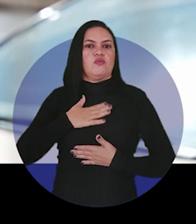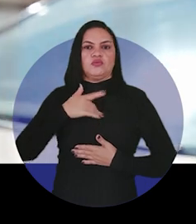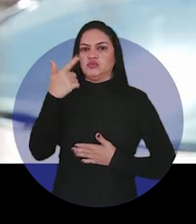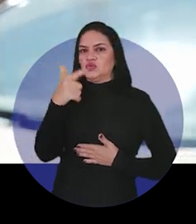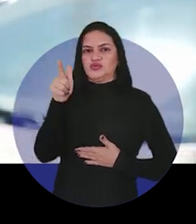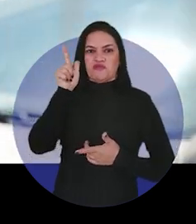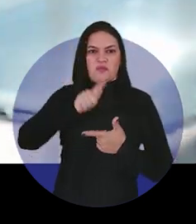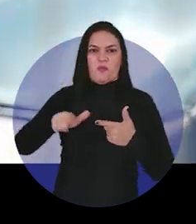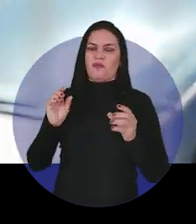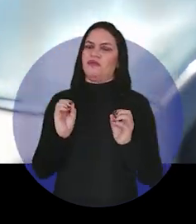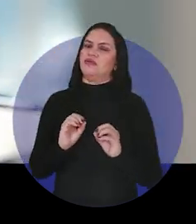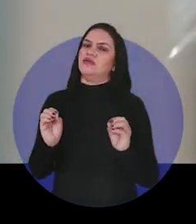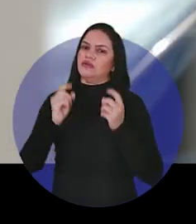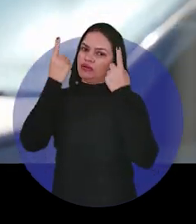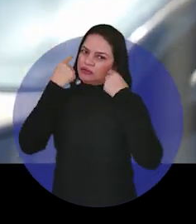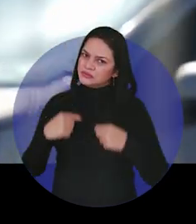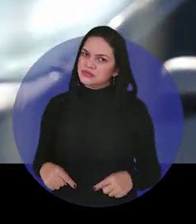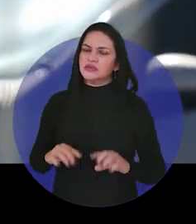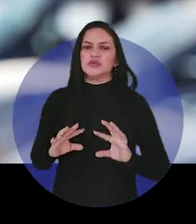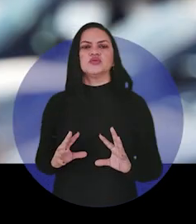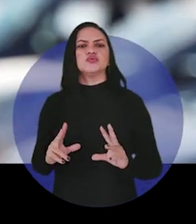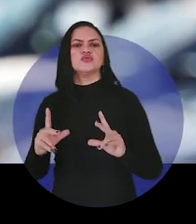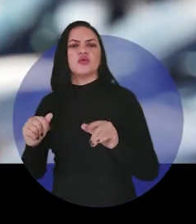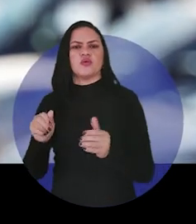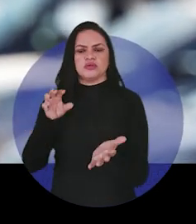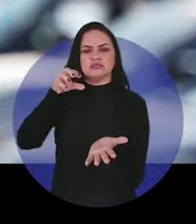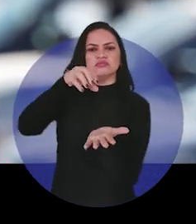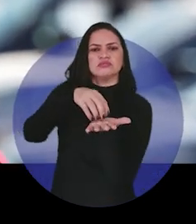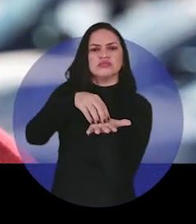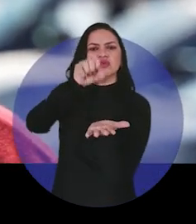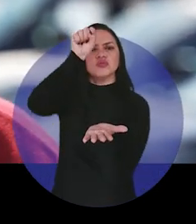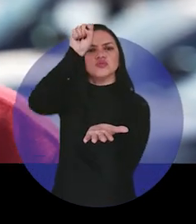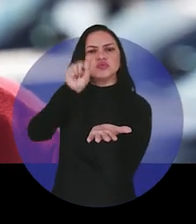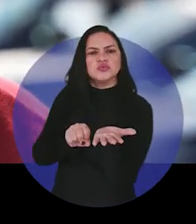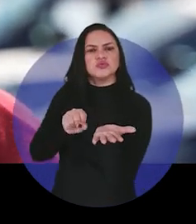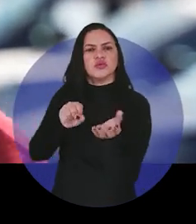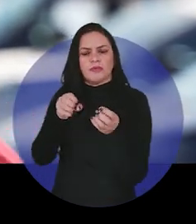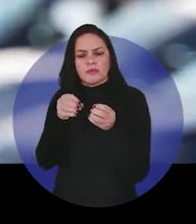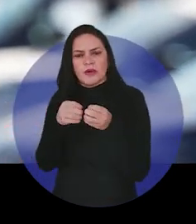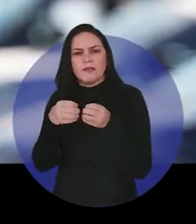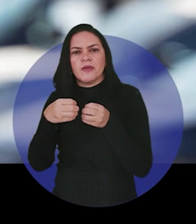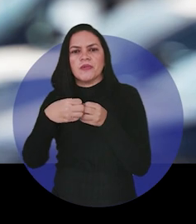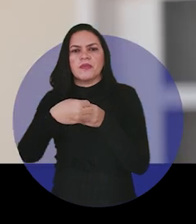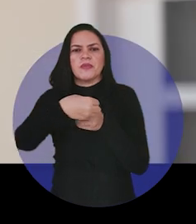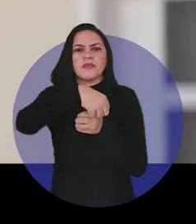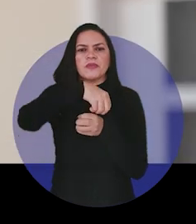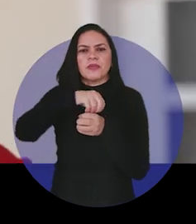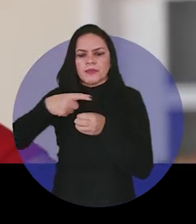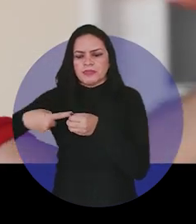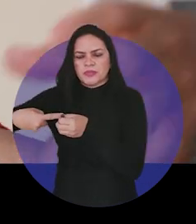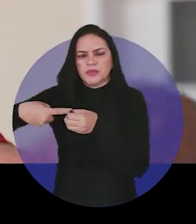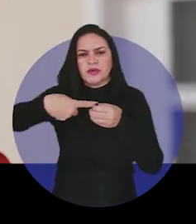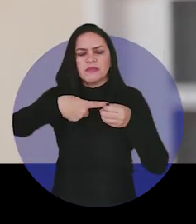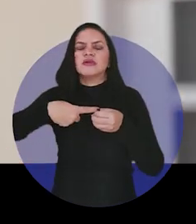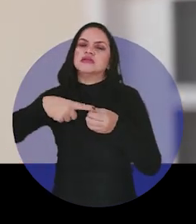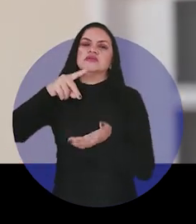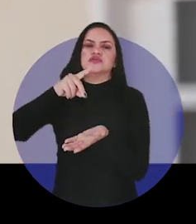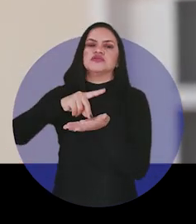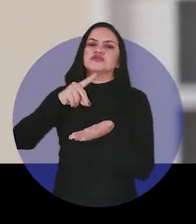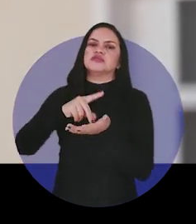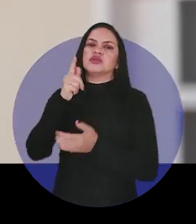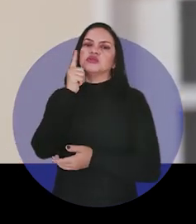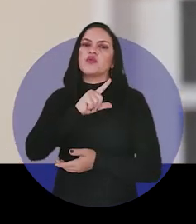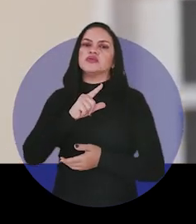não tive nenhuma sequela. Toda essa região do sul, muitas cidades próximas, elas realmente,